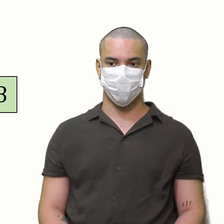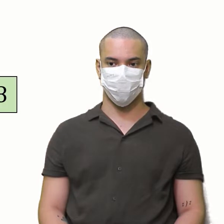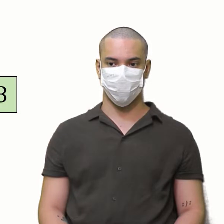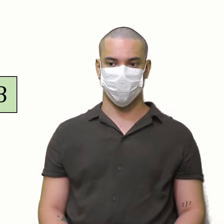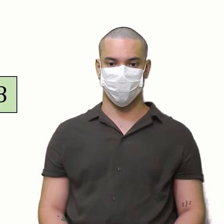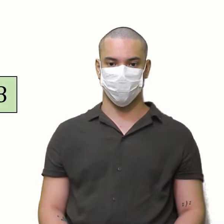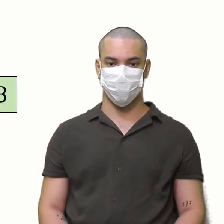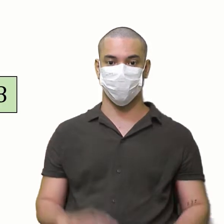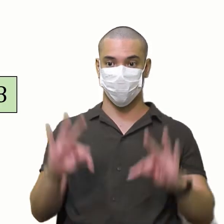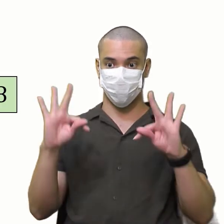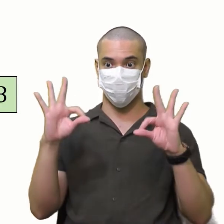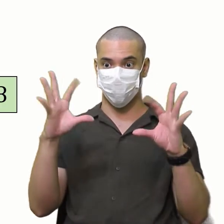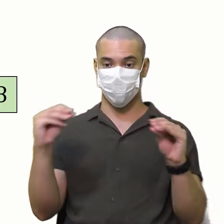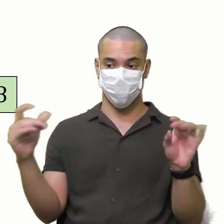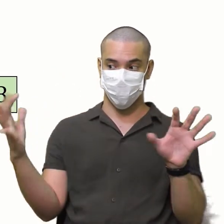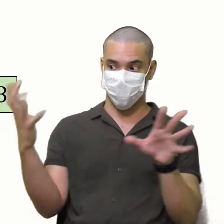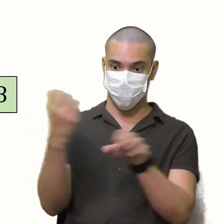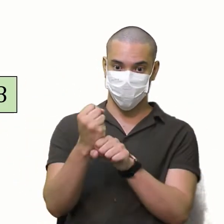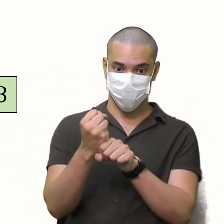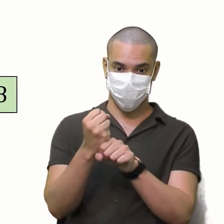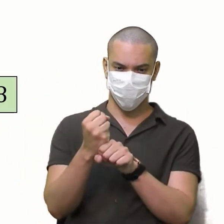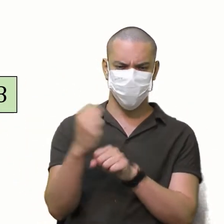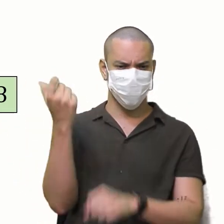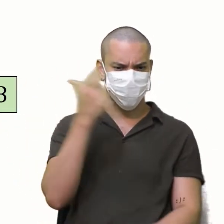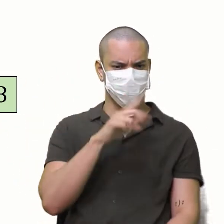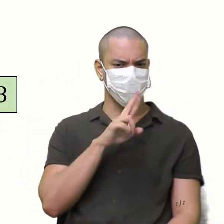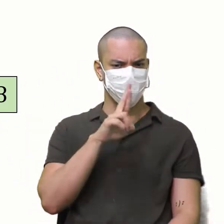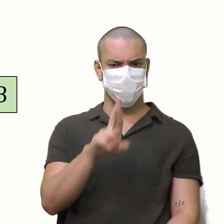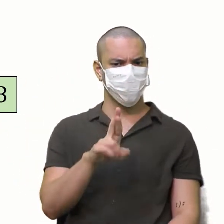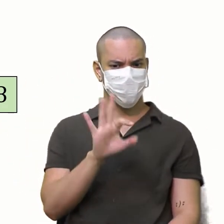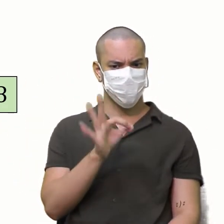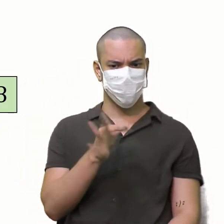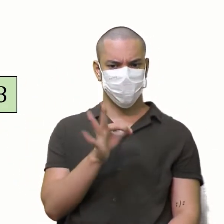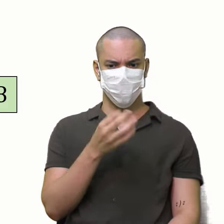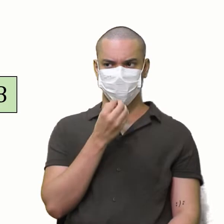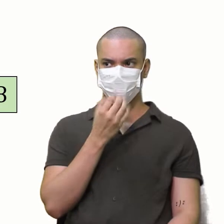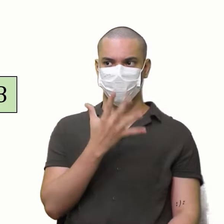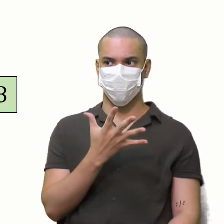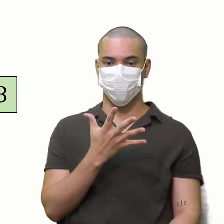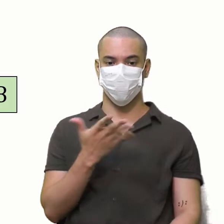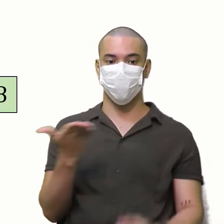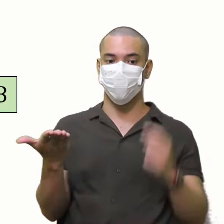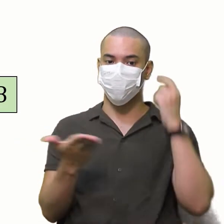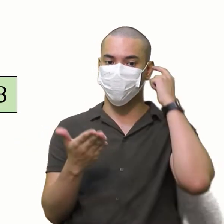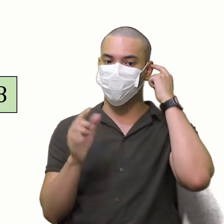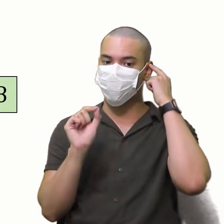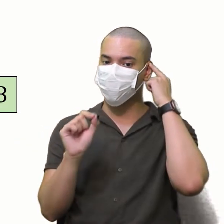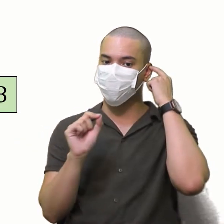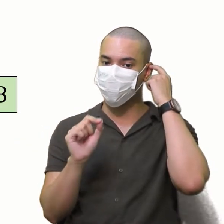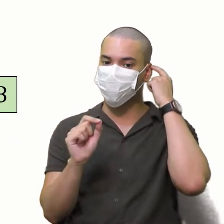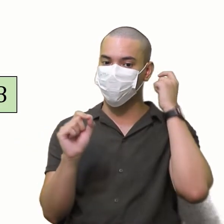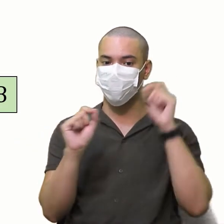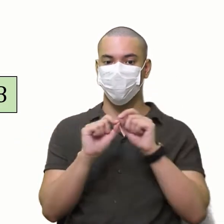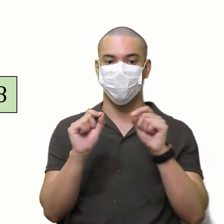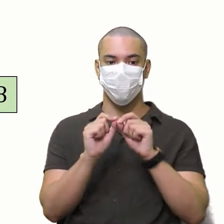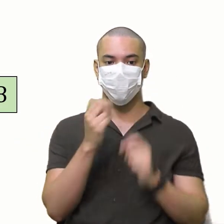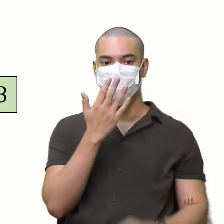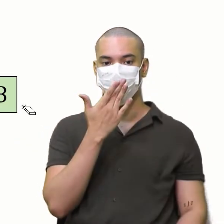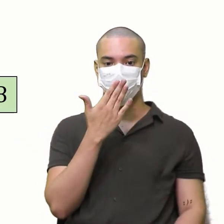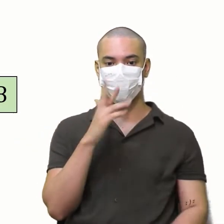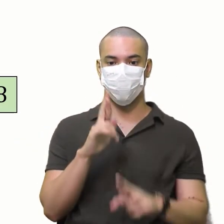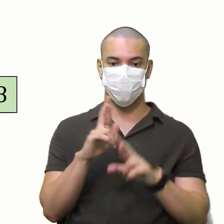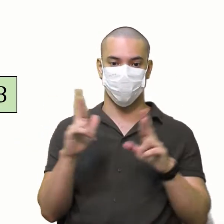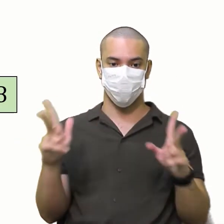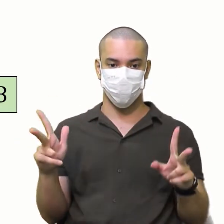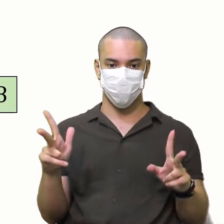Ao resultado Aí sim Né? Muito bem Agora fez com a cor diferente aqui Né? Essa aqui era